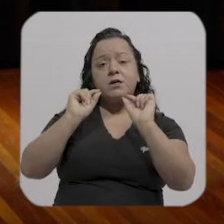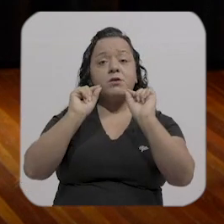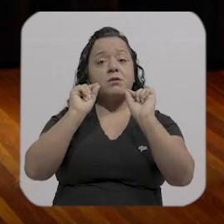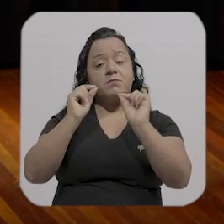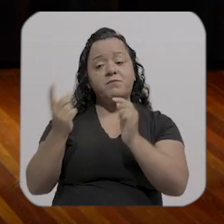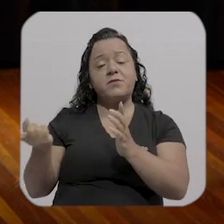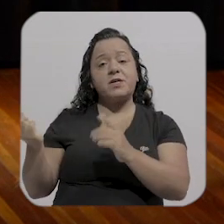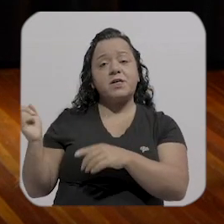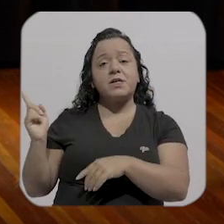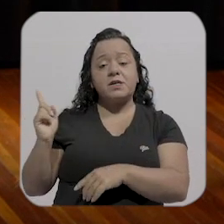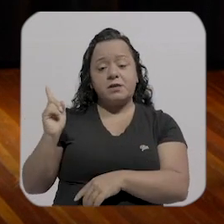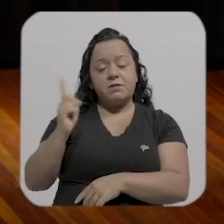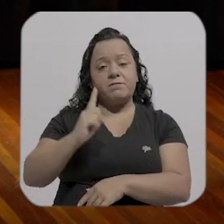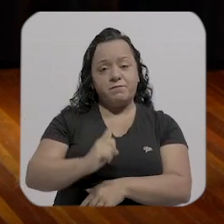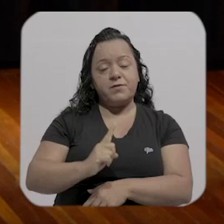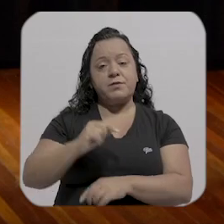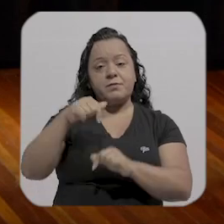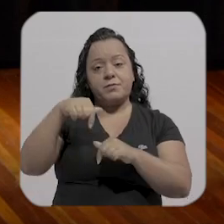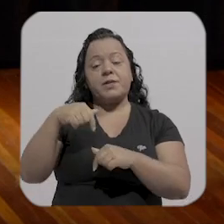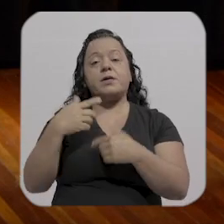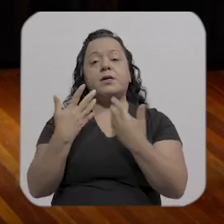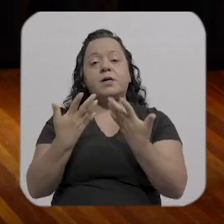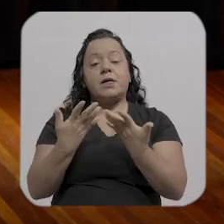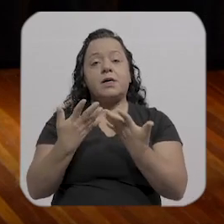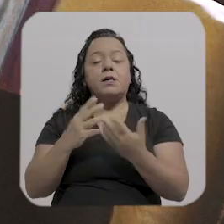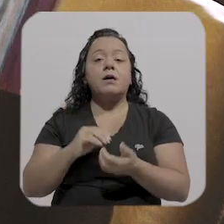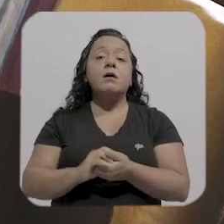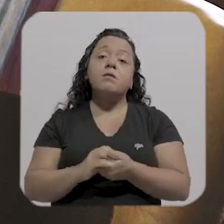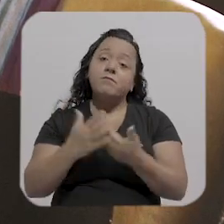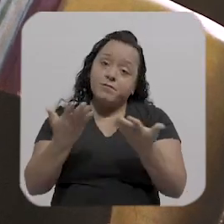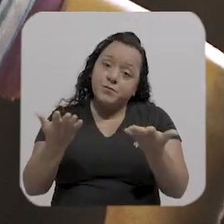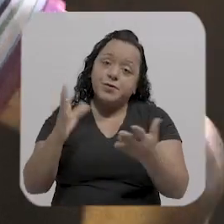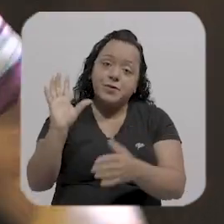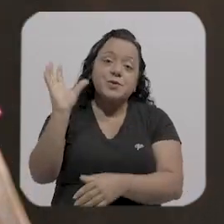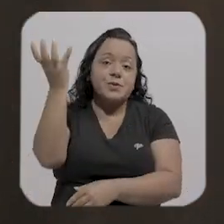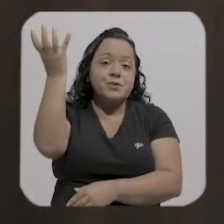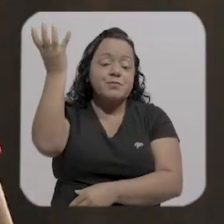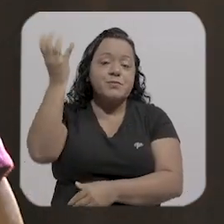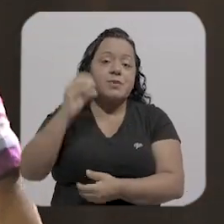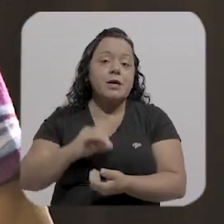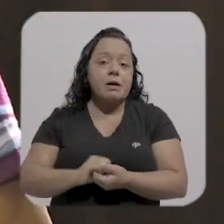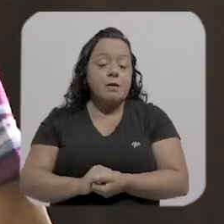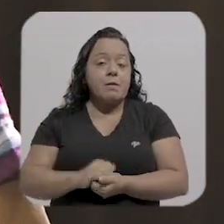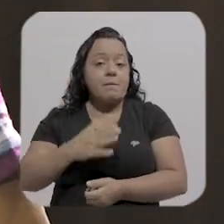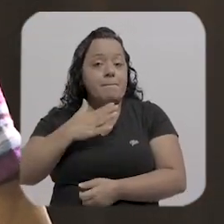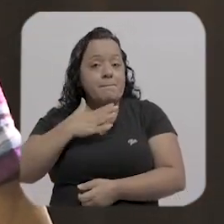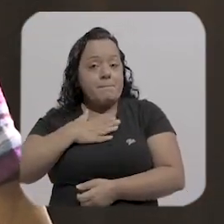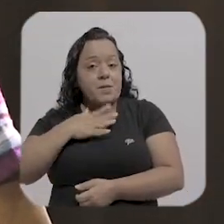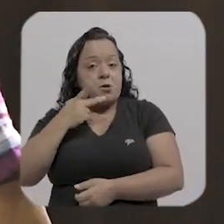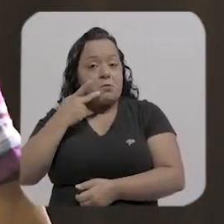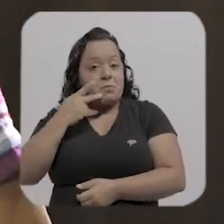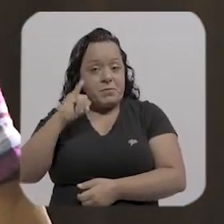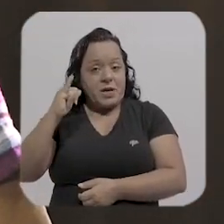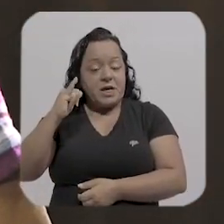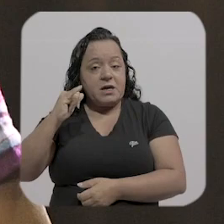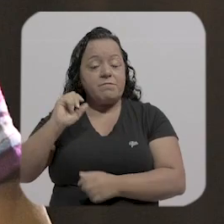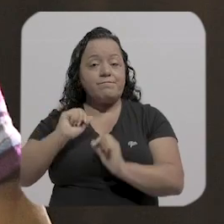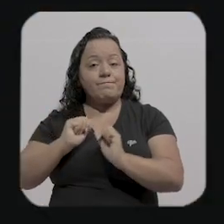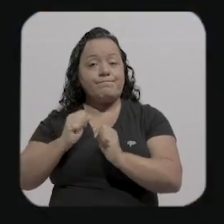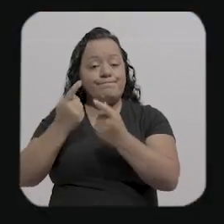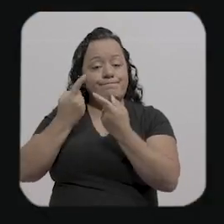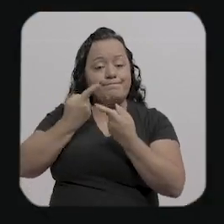vir pra cá foi isso, né? Meu pai praticou um ato de violência com a minha mãe